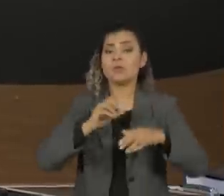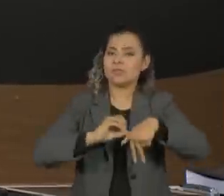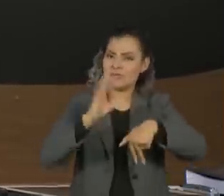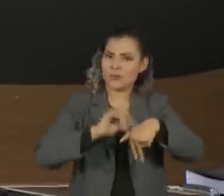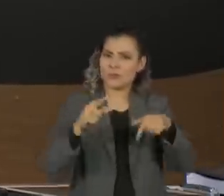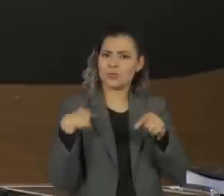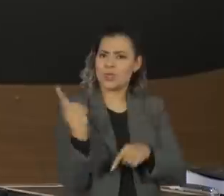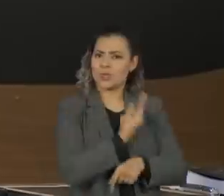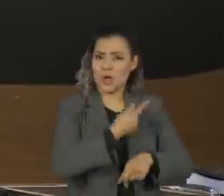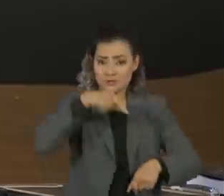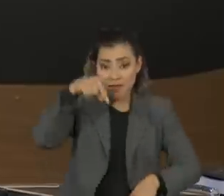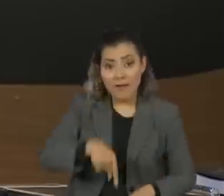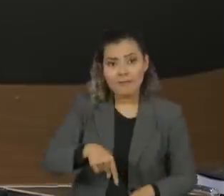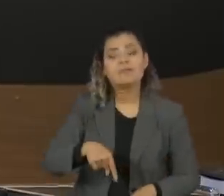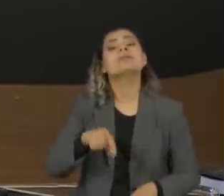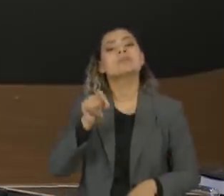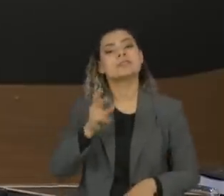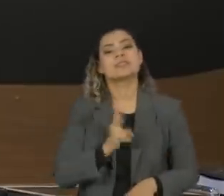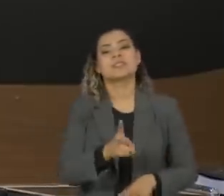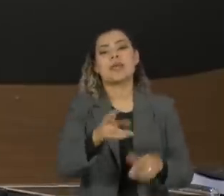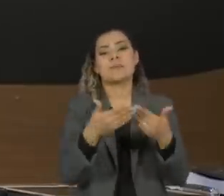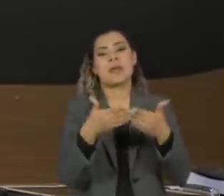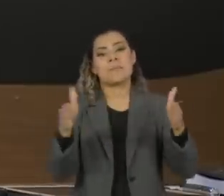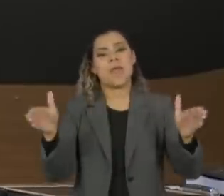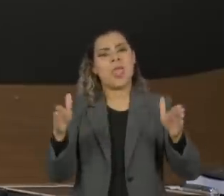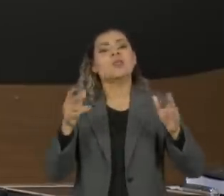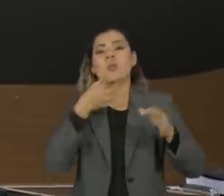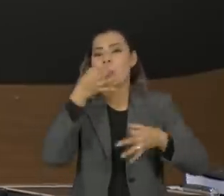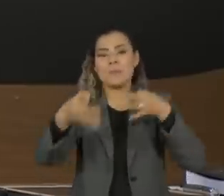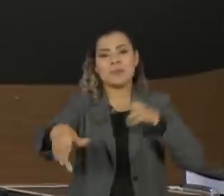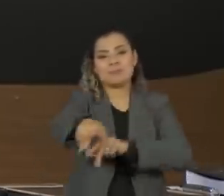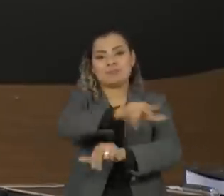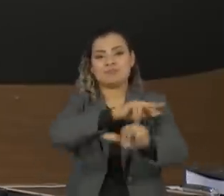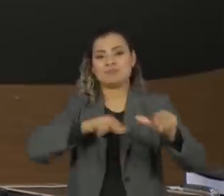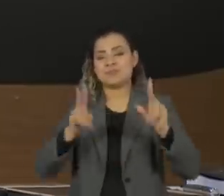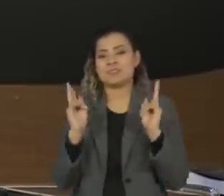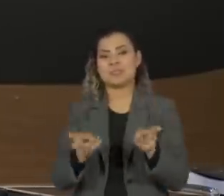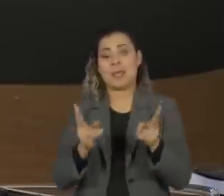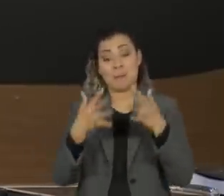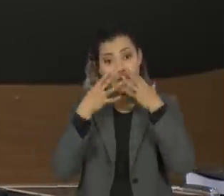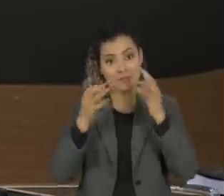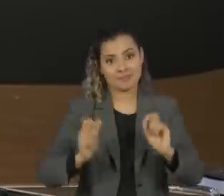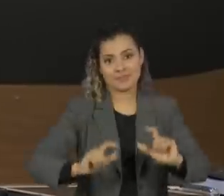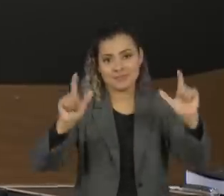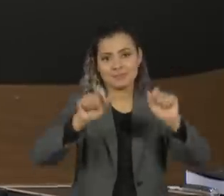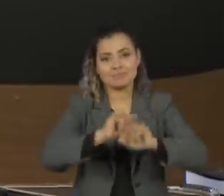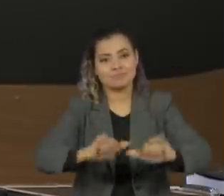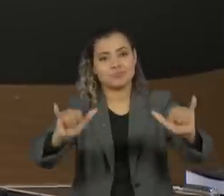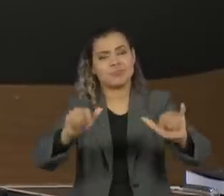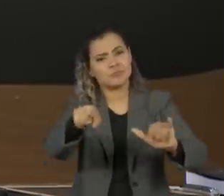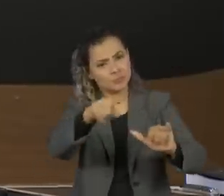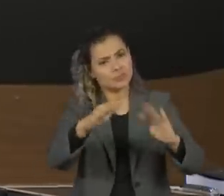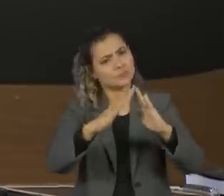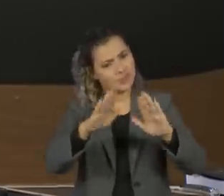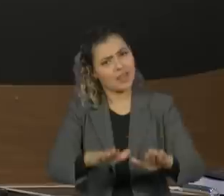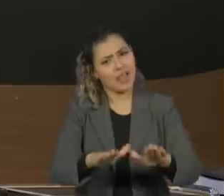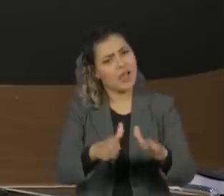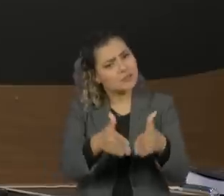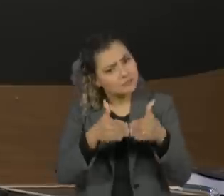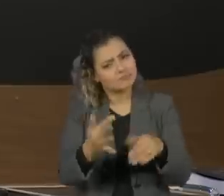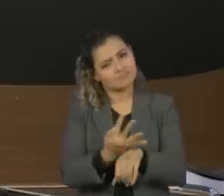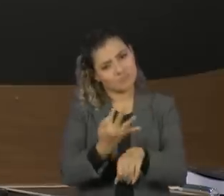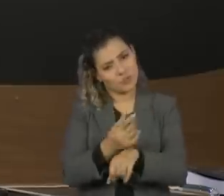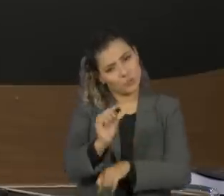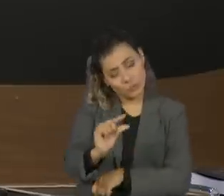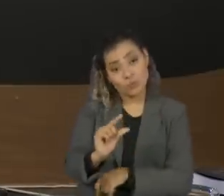Cultura, aqui, ela sempre terá as portas escancaradas e os ouvidos atentos. Fiquem bem, fiquem em casa o máximo que